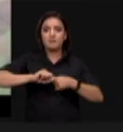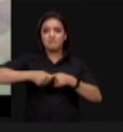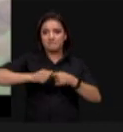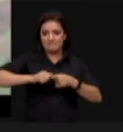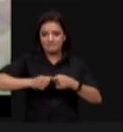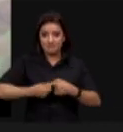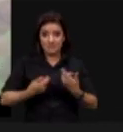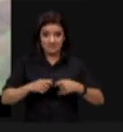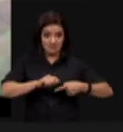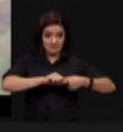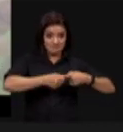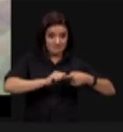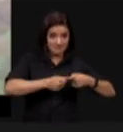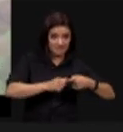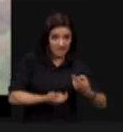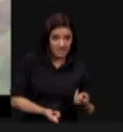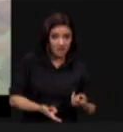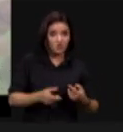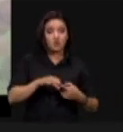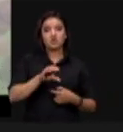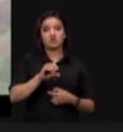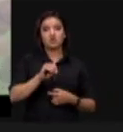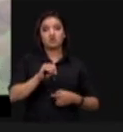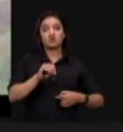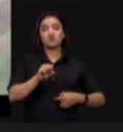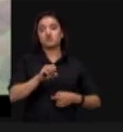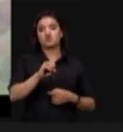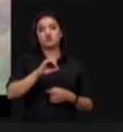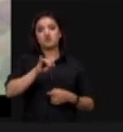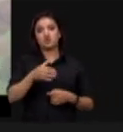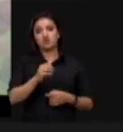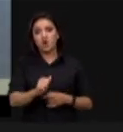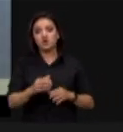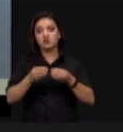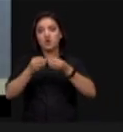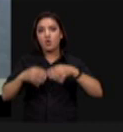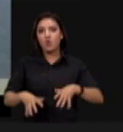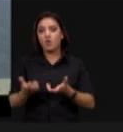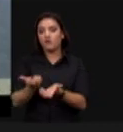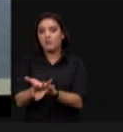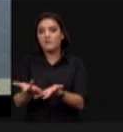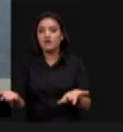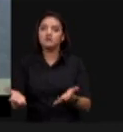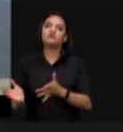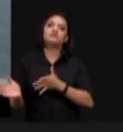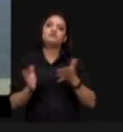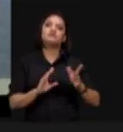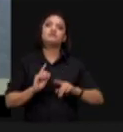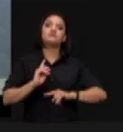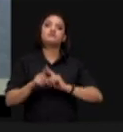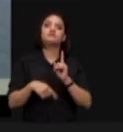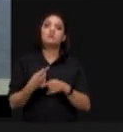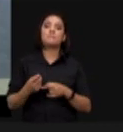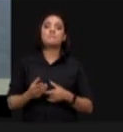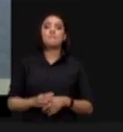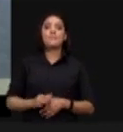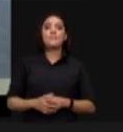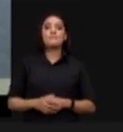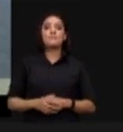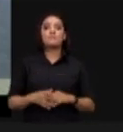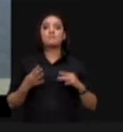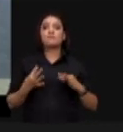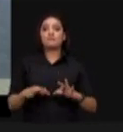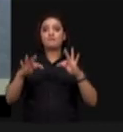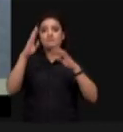soja, ovo e pasto. É o que nós fazemos com muita competência. O próximo slide mostra que essa tecnologia tropical